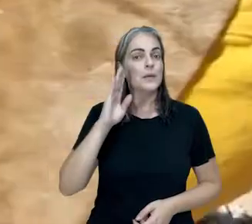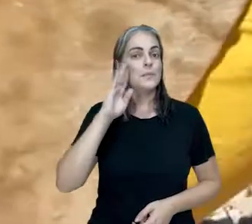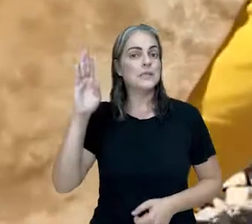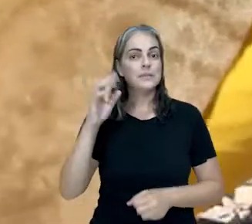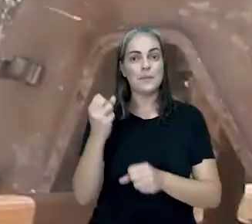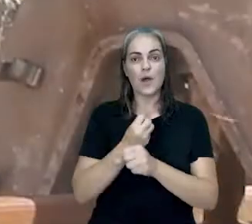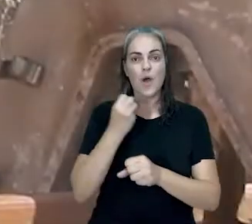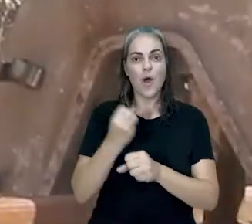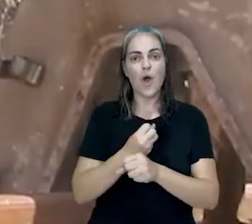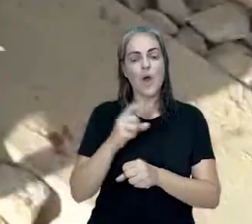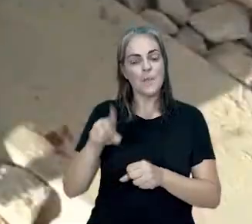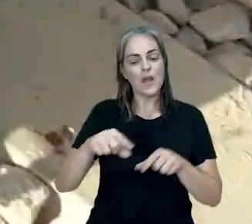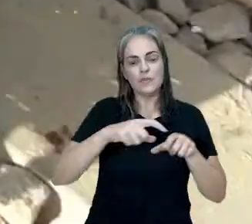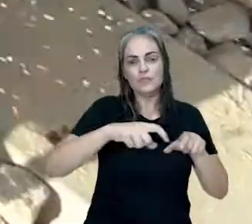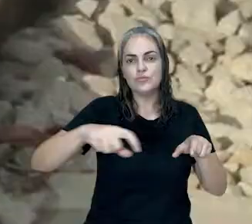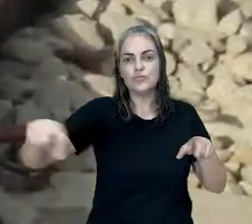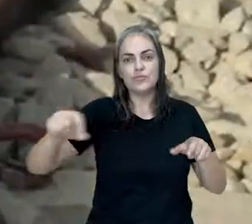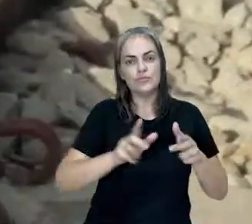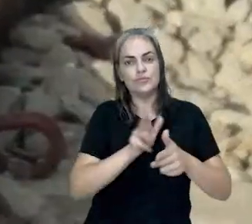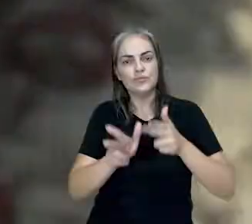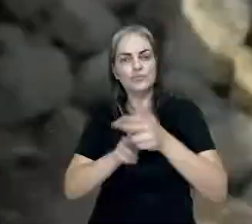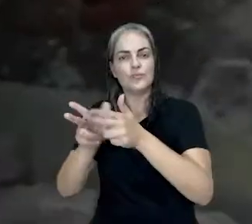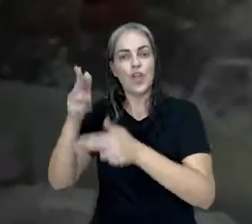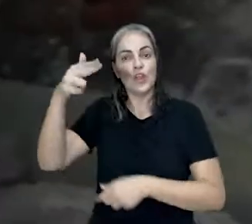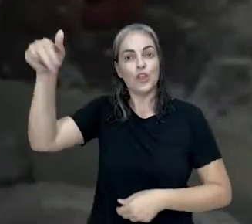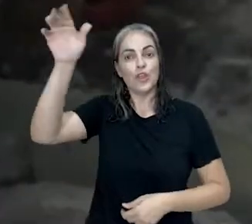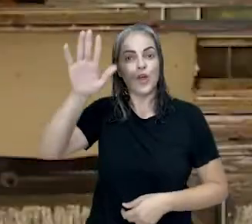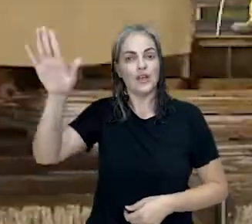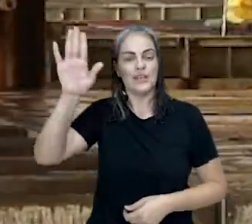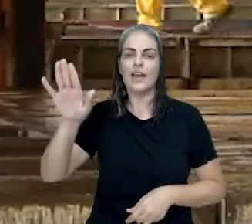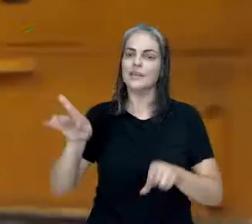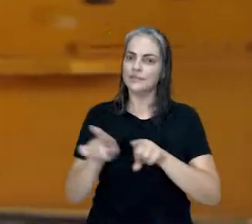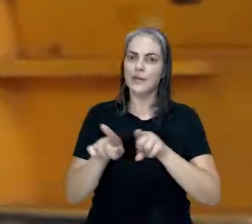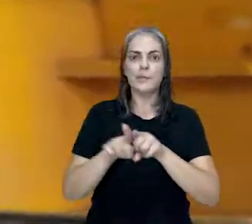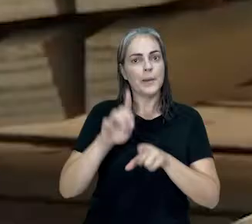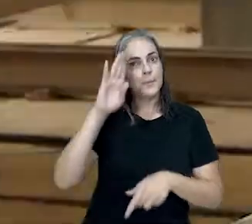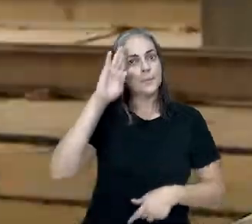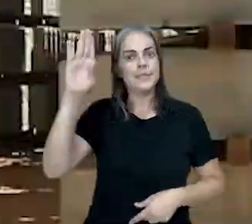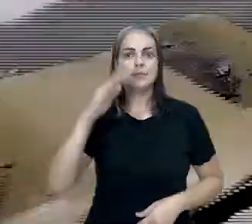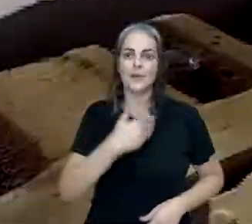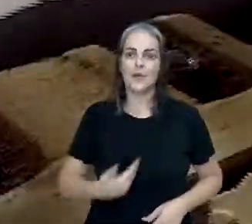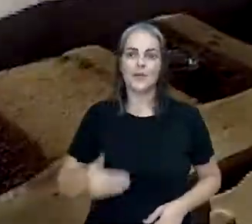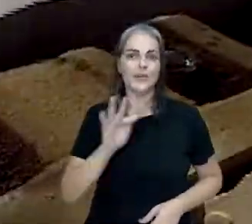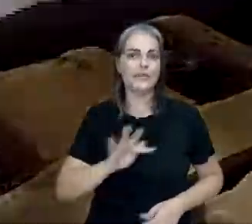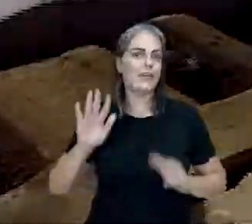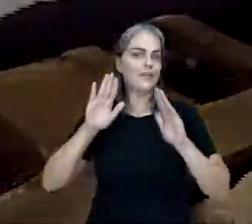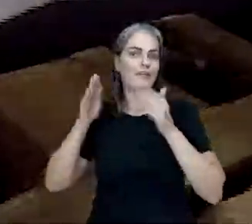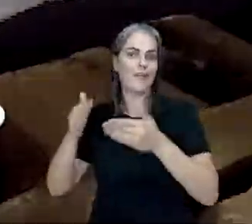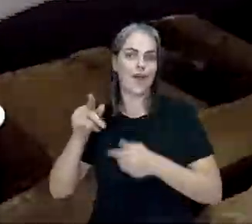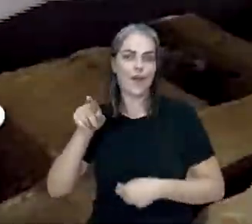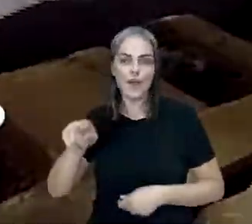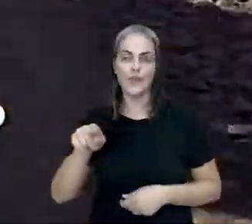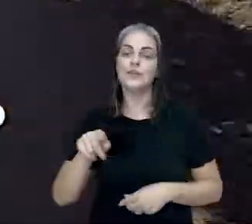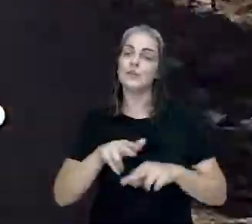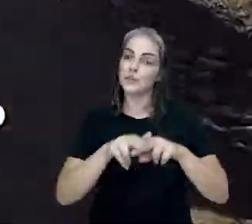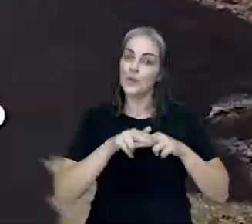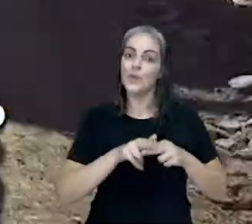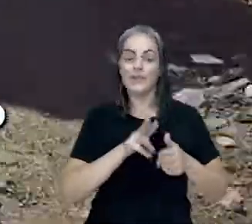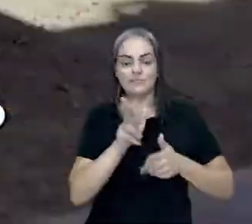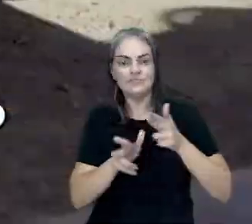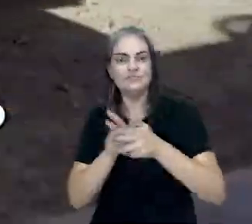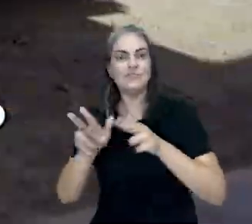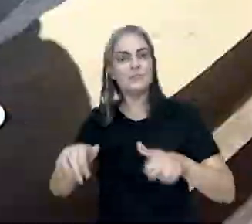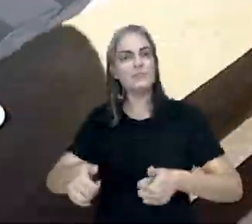Sendo a principal obra estruturadora do Nordeste e uma prioridade para o governo federal, a ferrovia